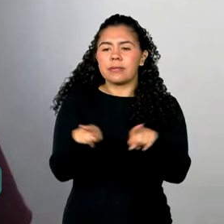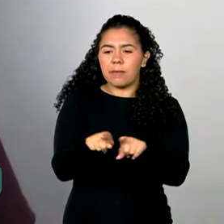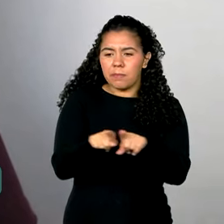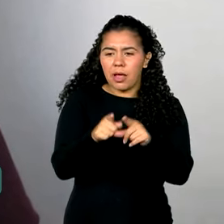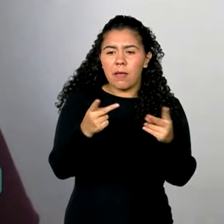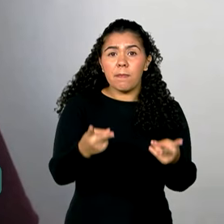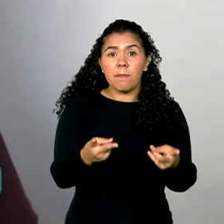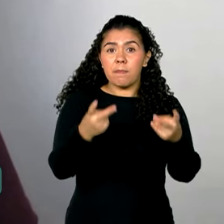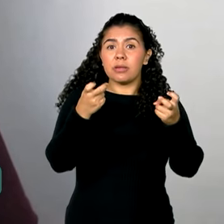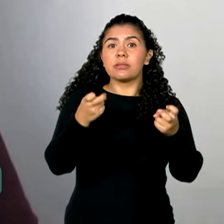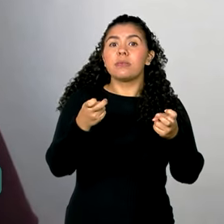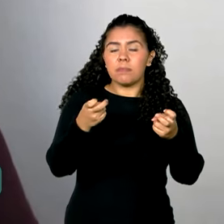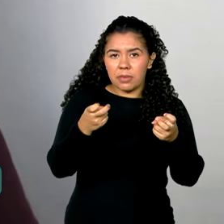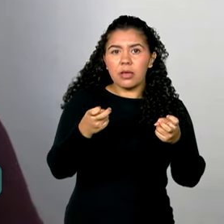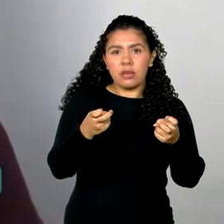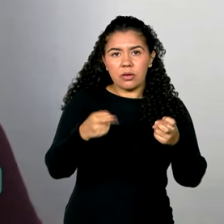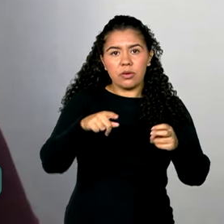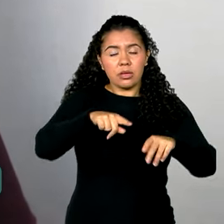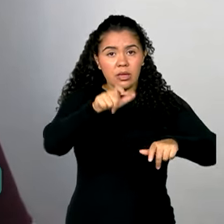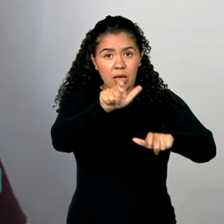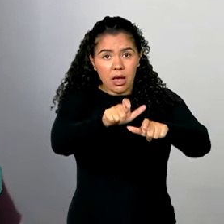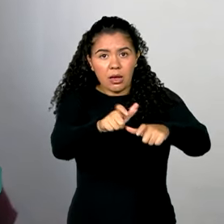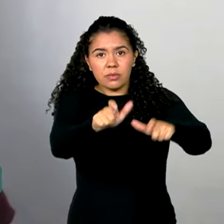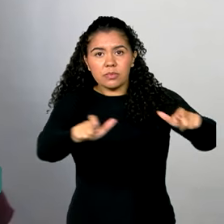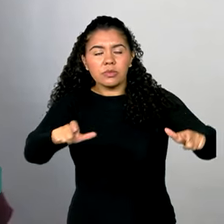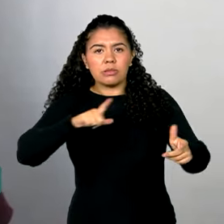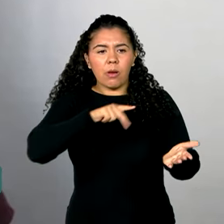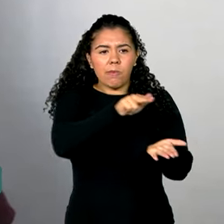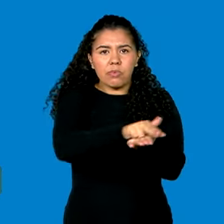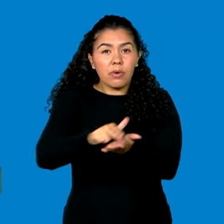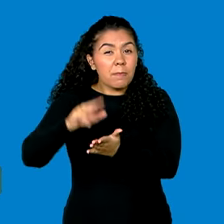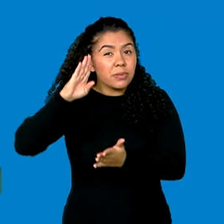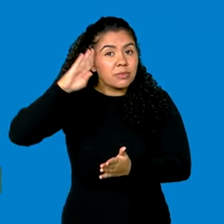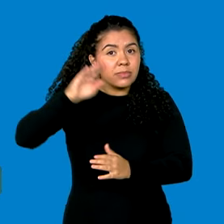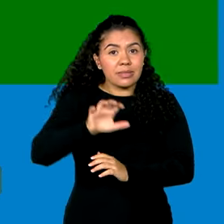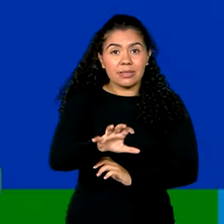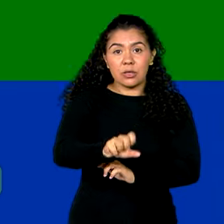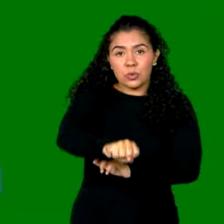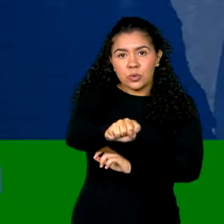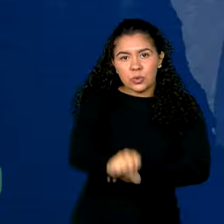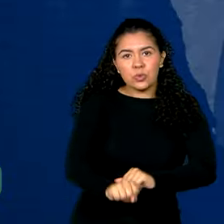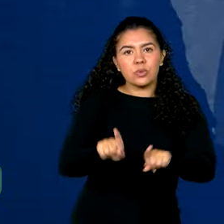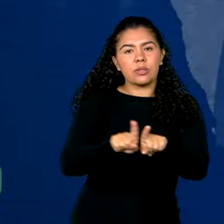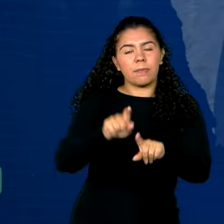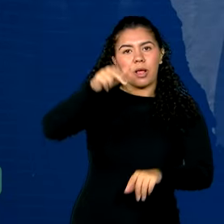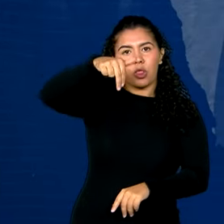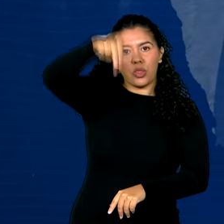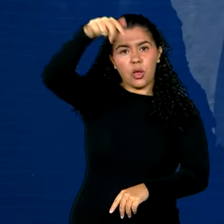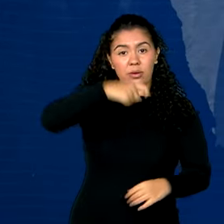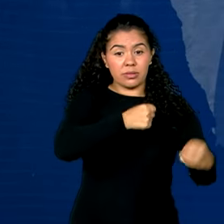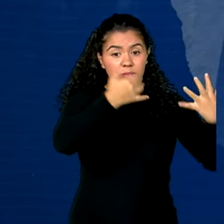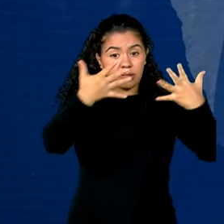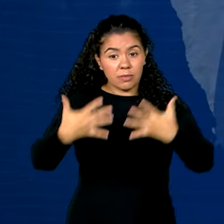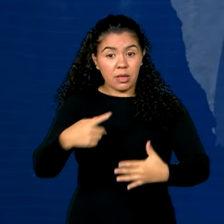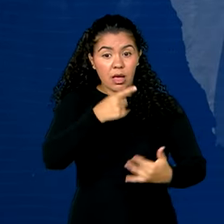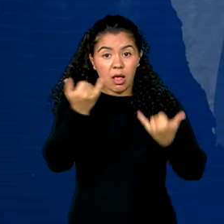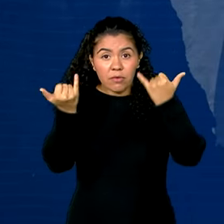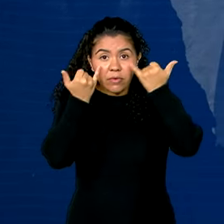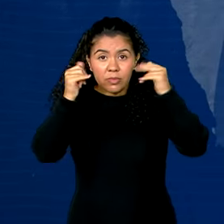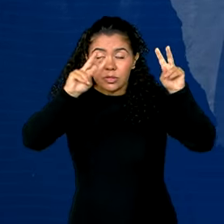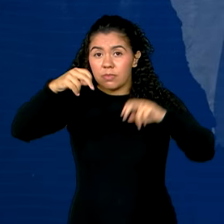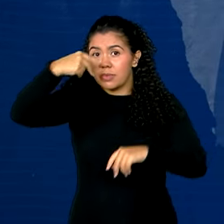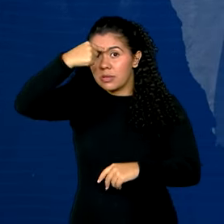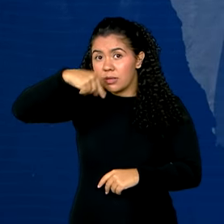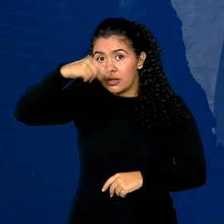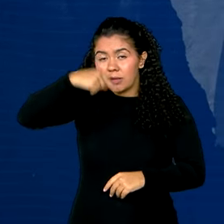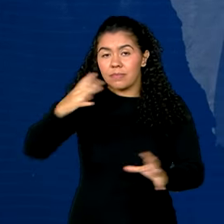aumento de hospitalizações no centro-sul e também no norte. O boletim InfoGripe aponta que 11